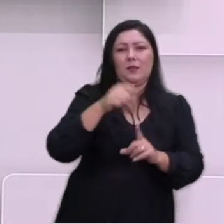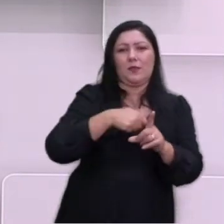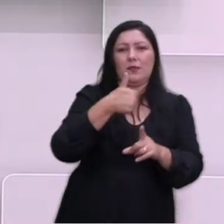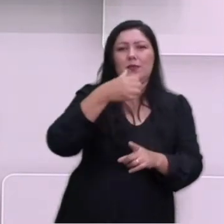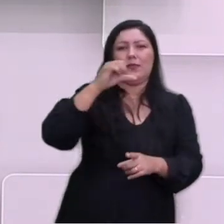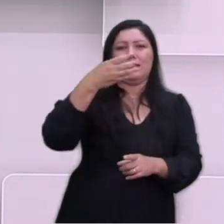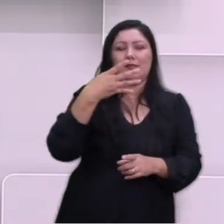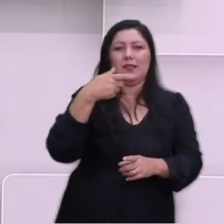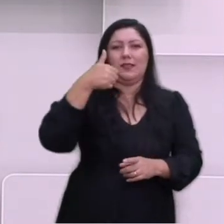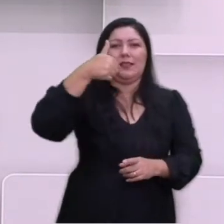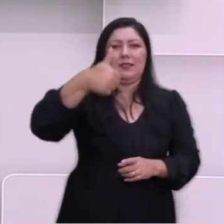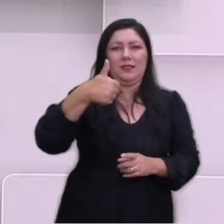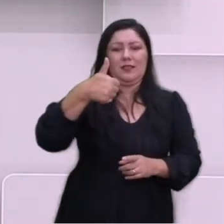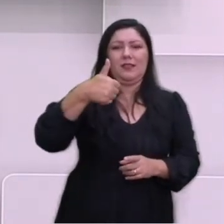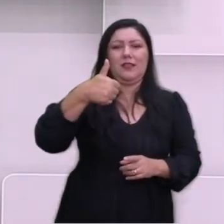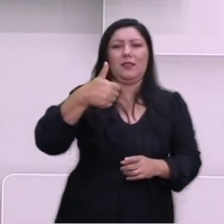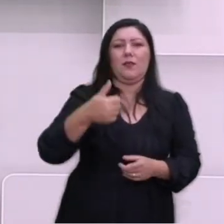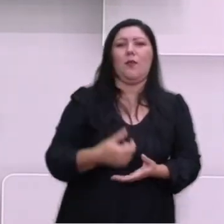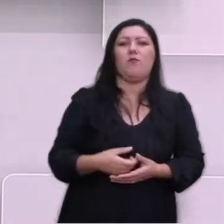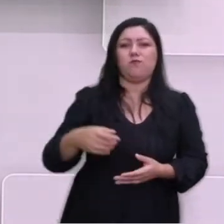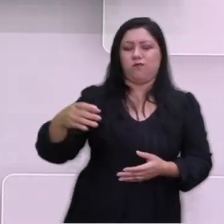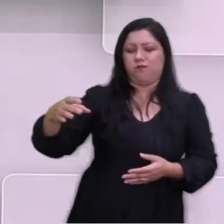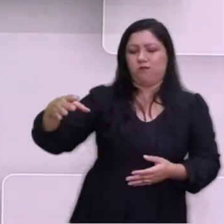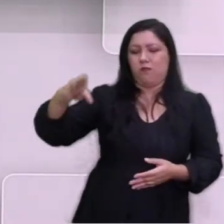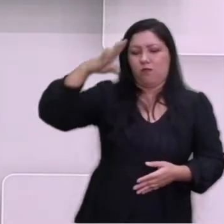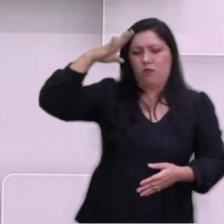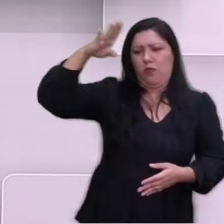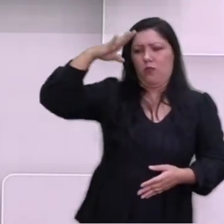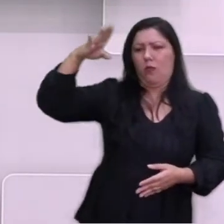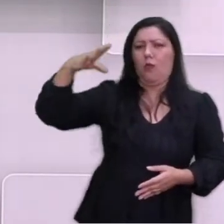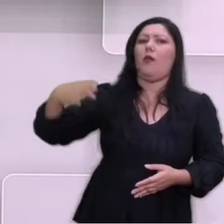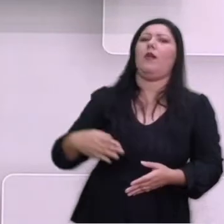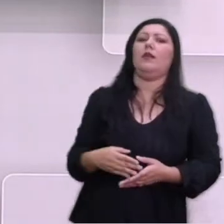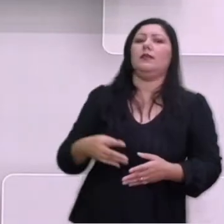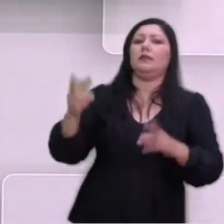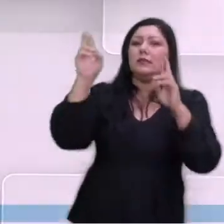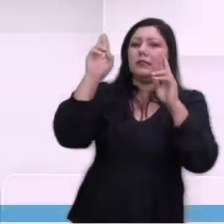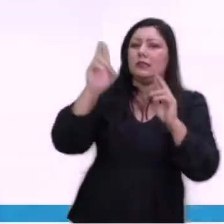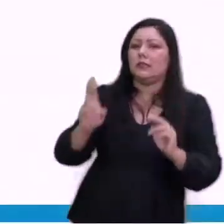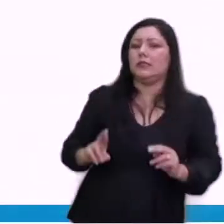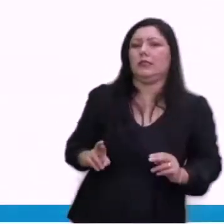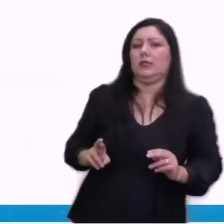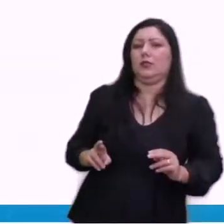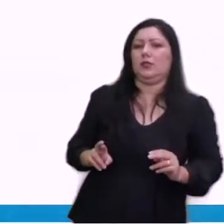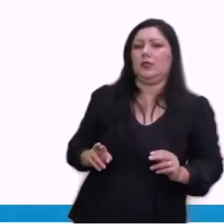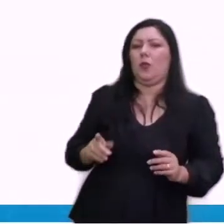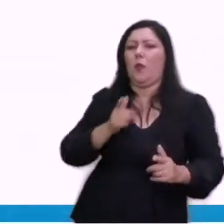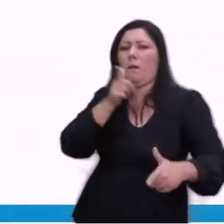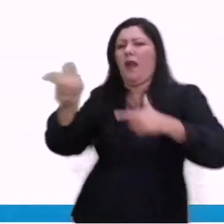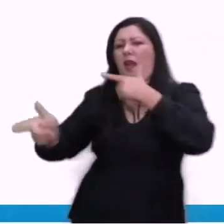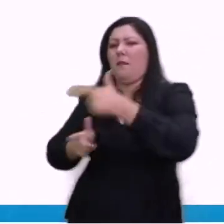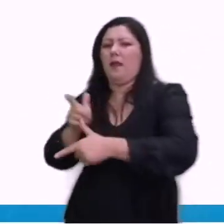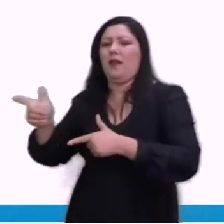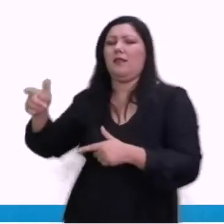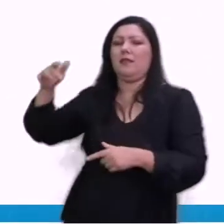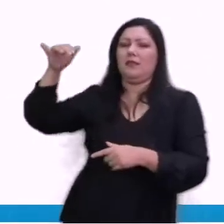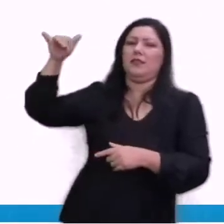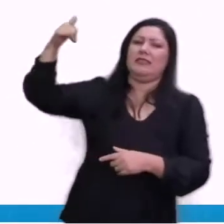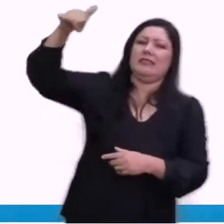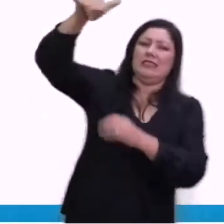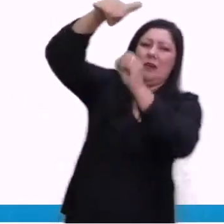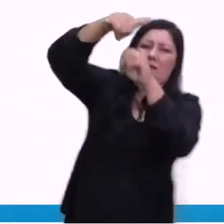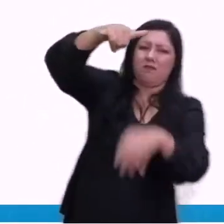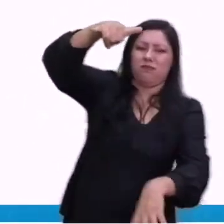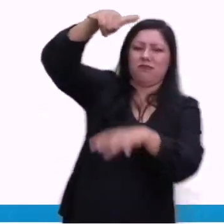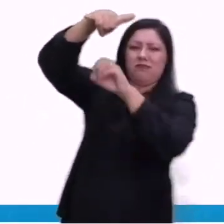exército russo. As batalhas no Pacífico, paralelo ao conflito na Europa, as